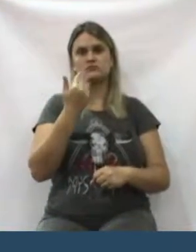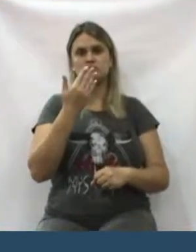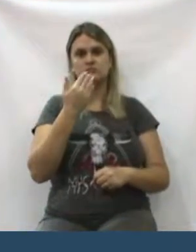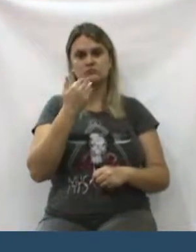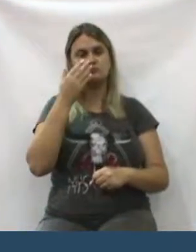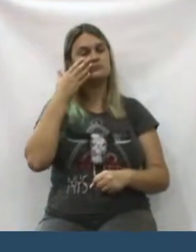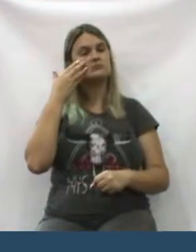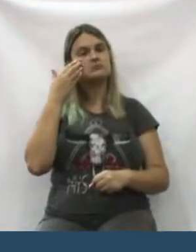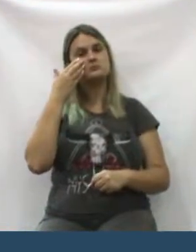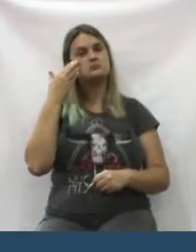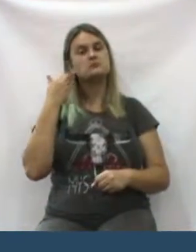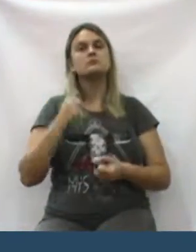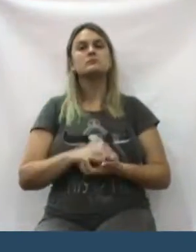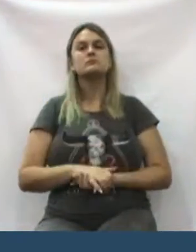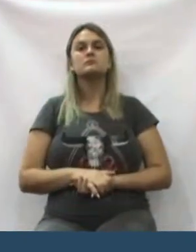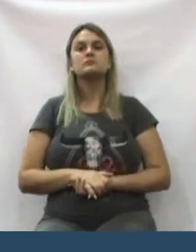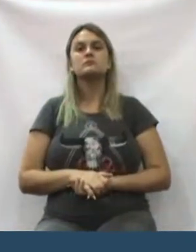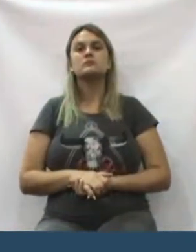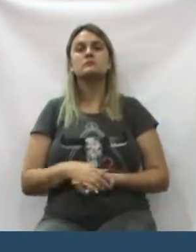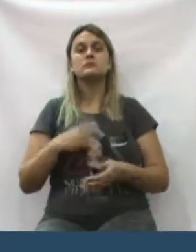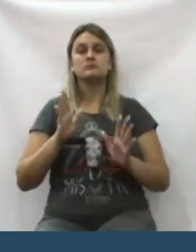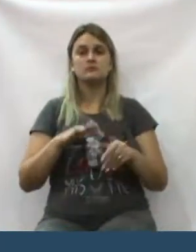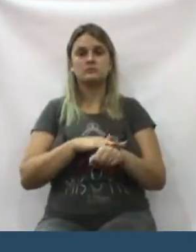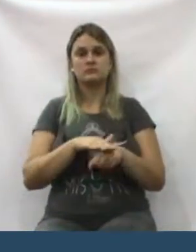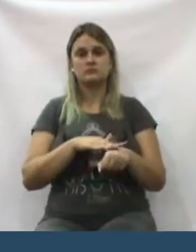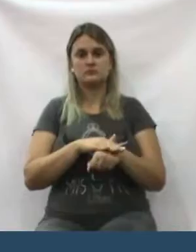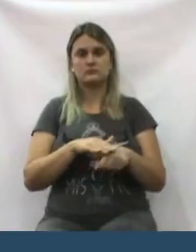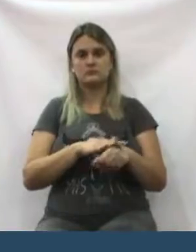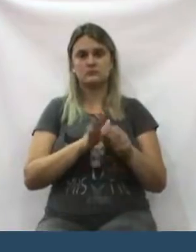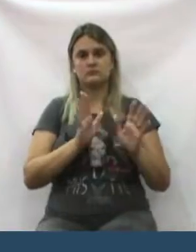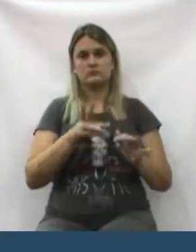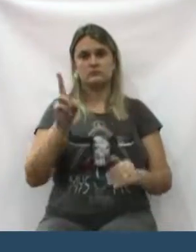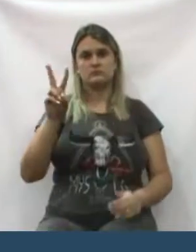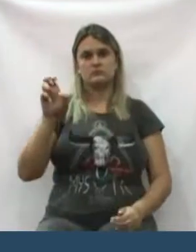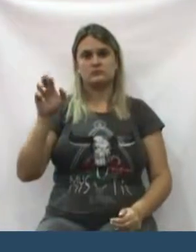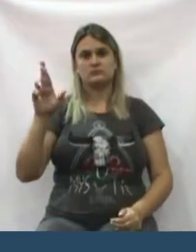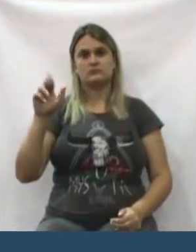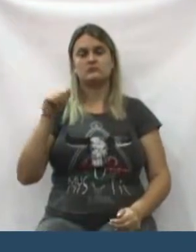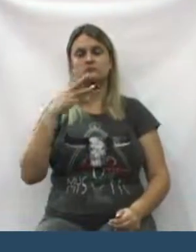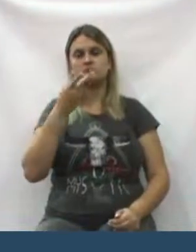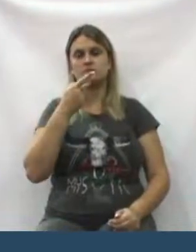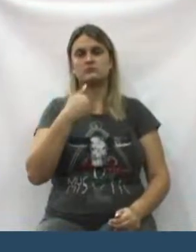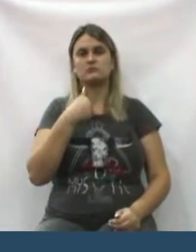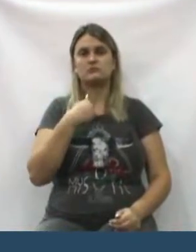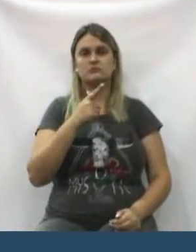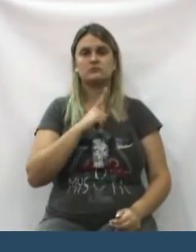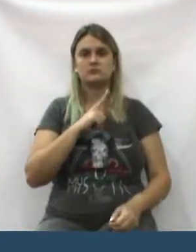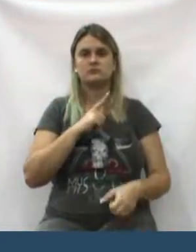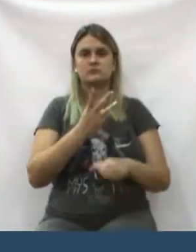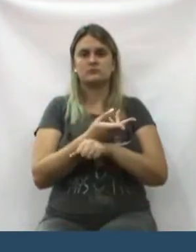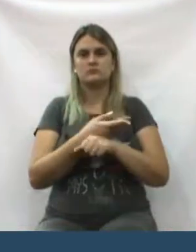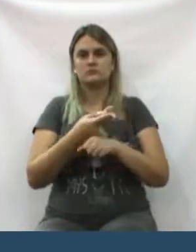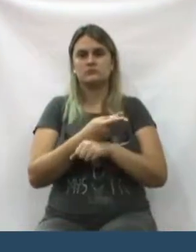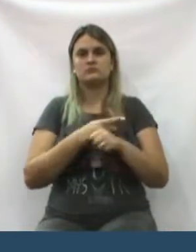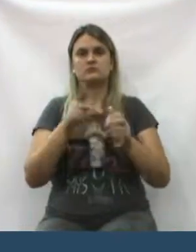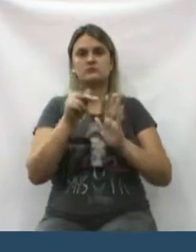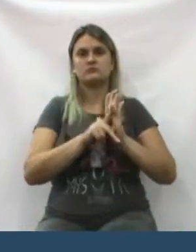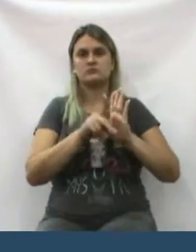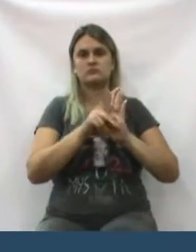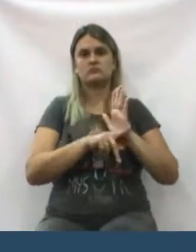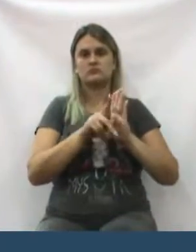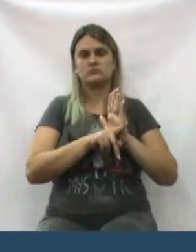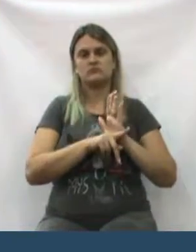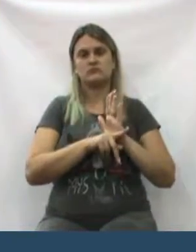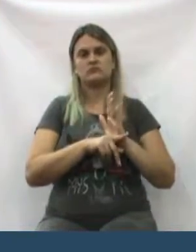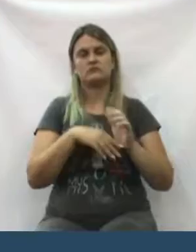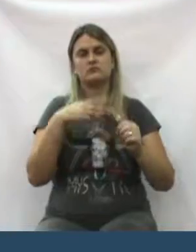alimentação desse pessoal. E, conversando com a Vera hoje, ela tinha me dito que tem procurado os projetos